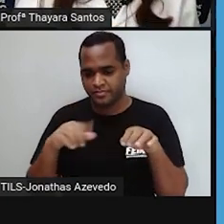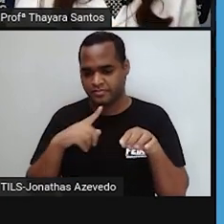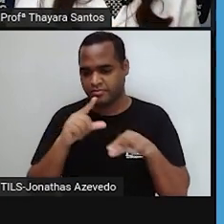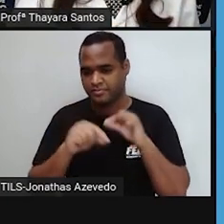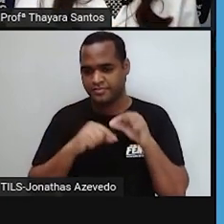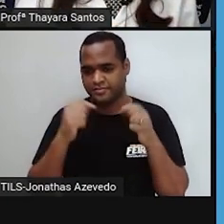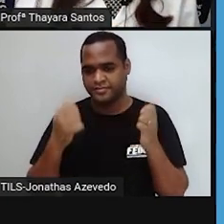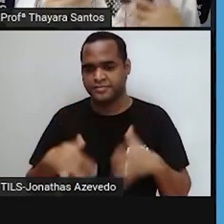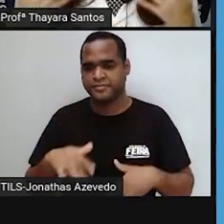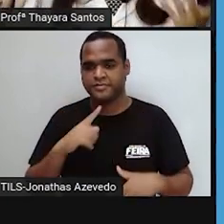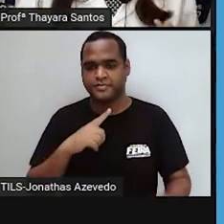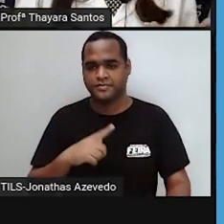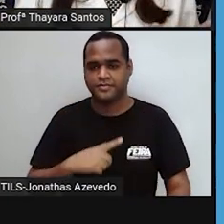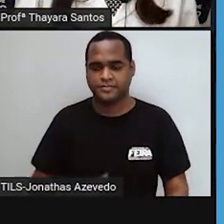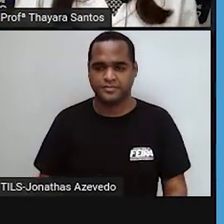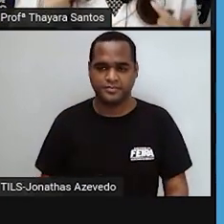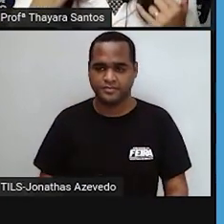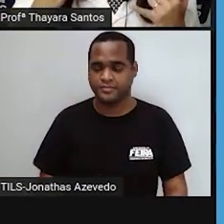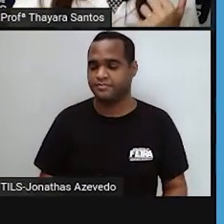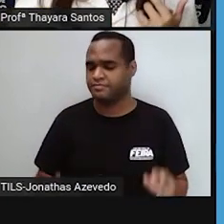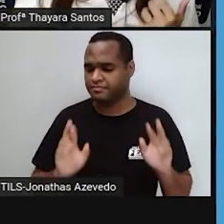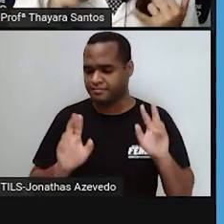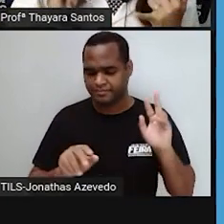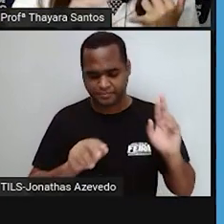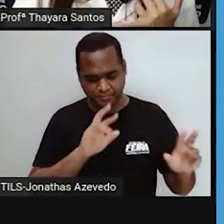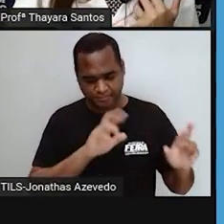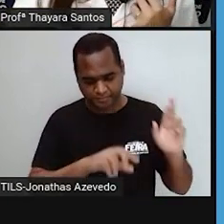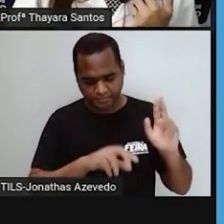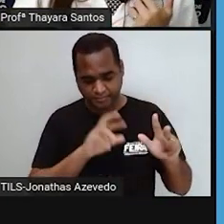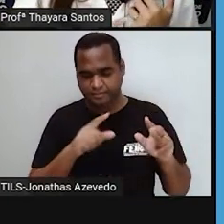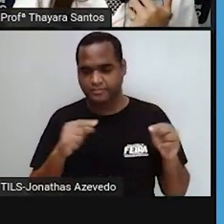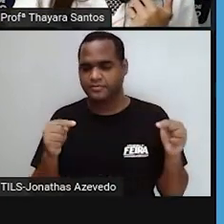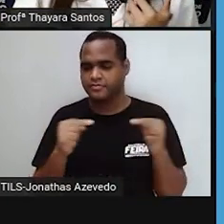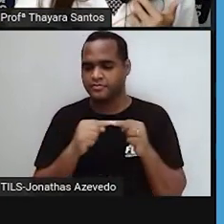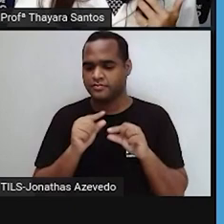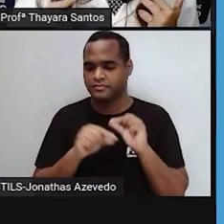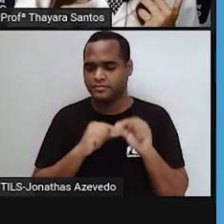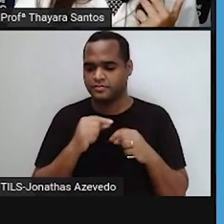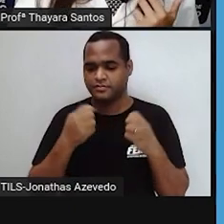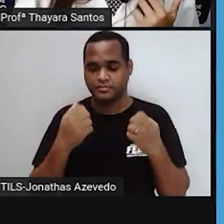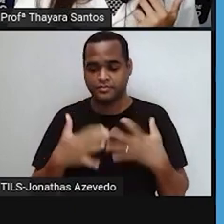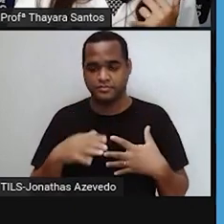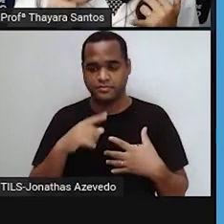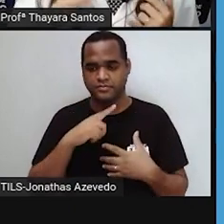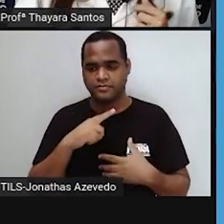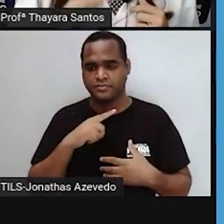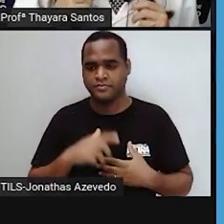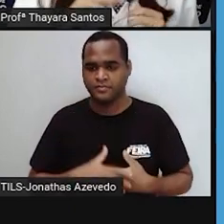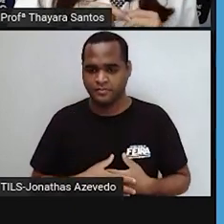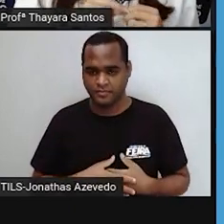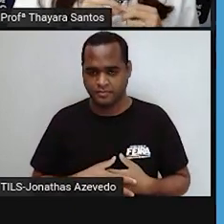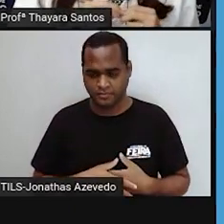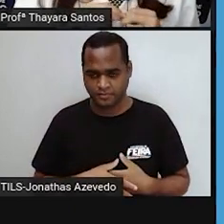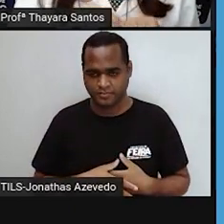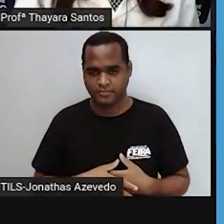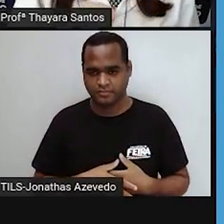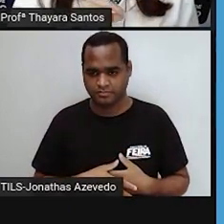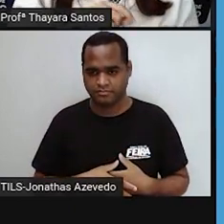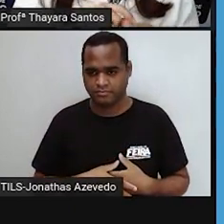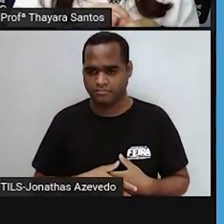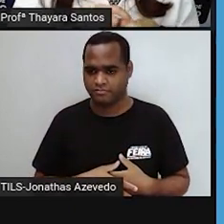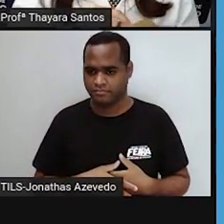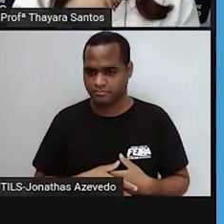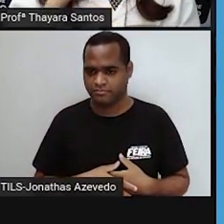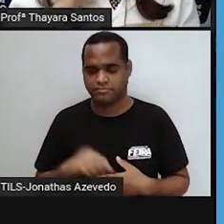que as células se dividem? Para várias funções. Primeiro, a célula pode se dividir para, no caso, quando a gente se corta,